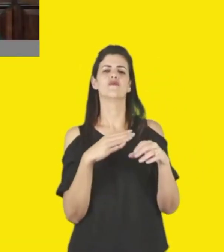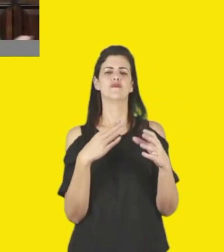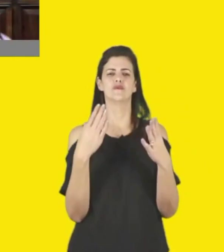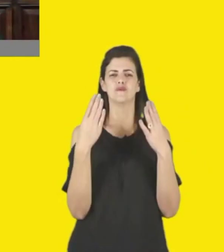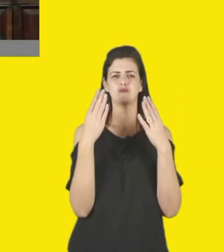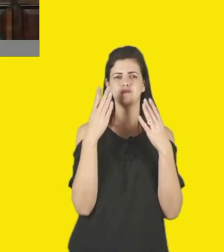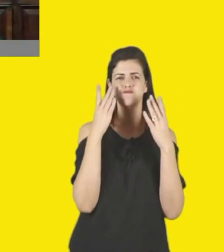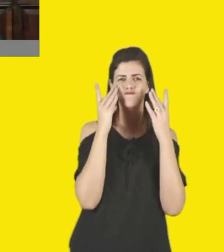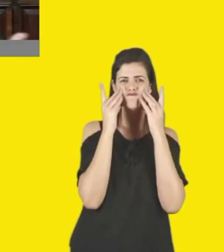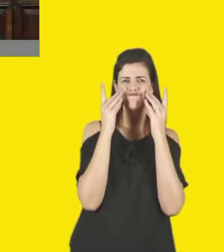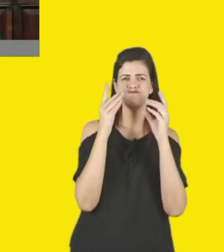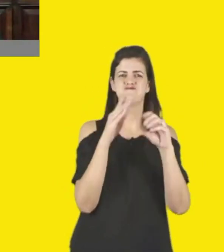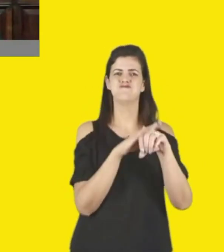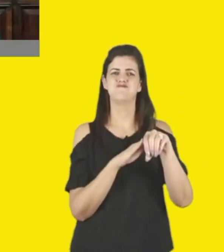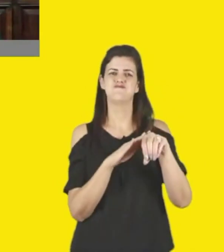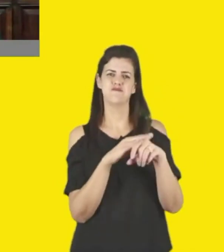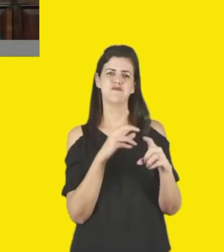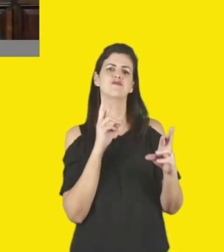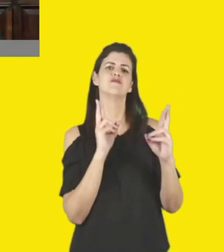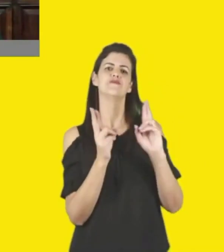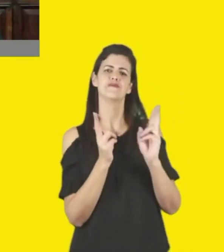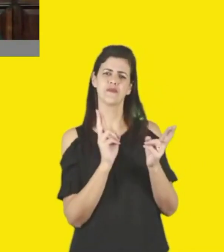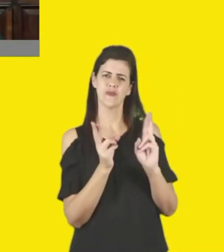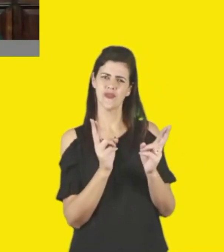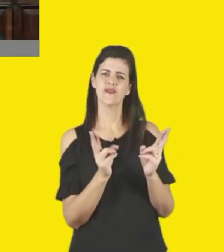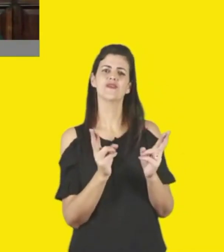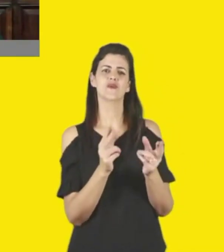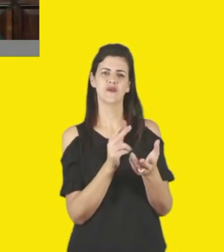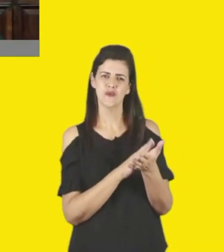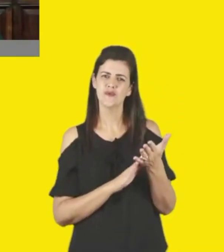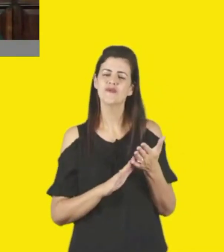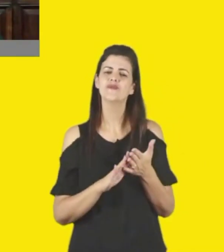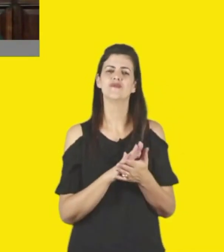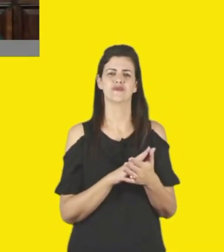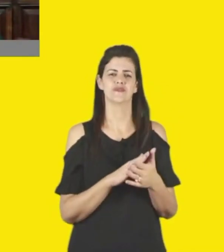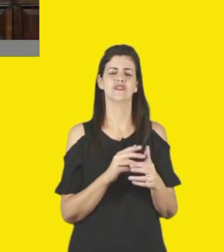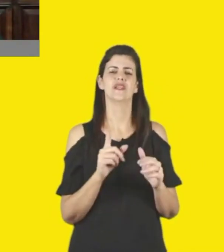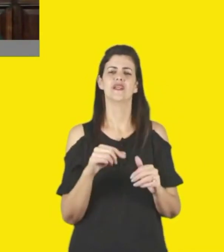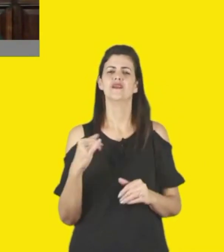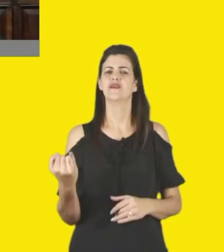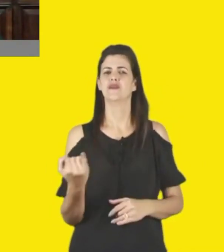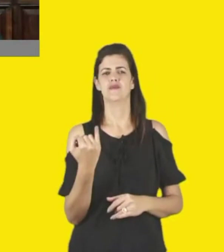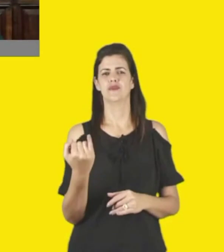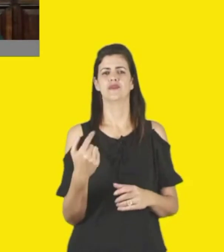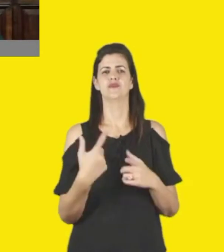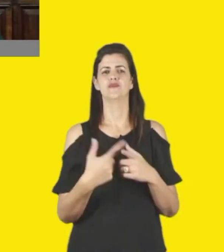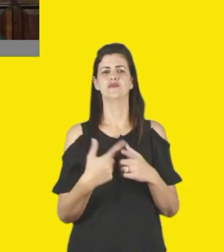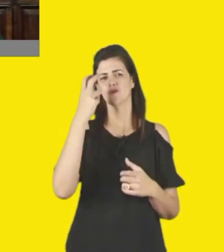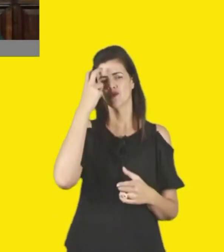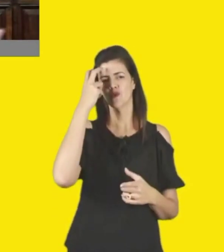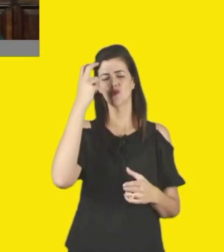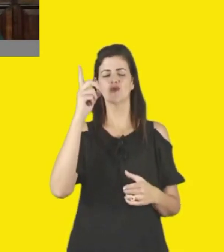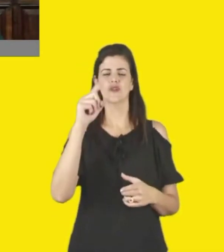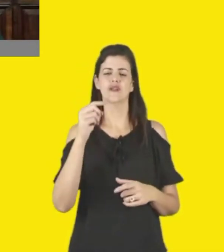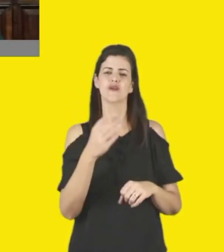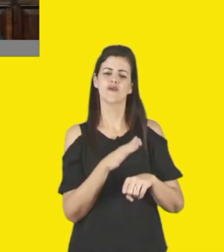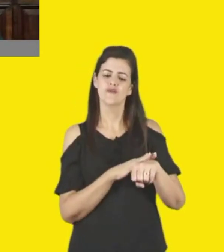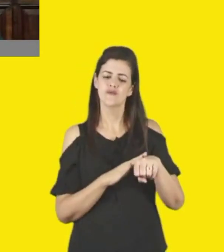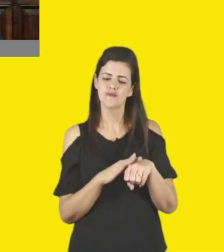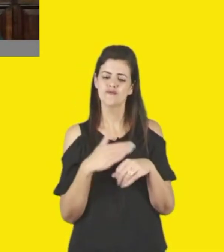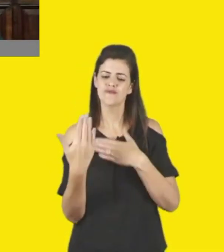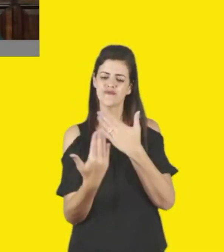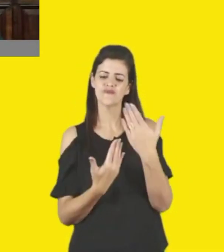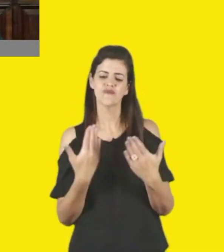criam e se recriam, se ressignificam o tempo todo, e é para ser assim mesmo, que cultura é isso, mas a gente estaria